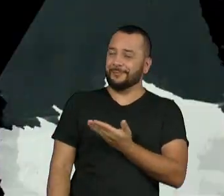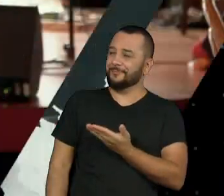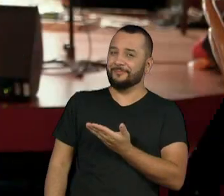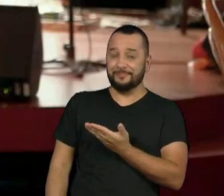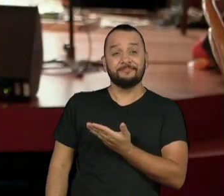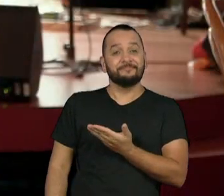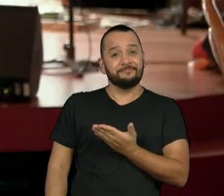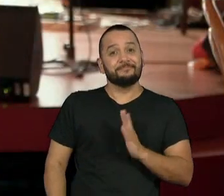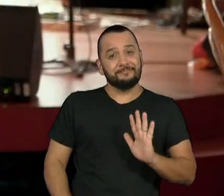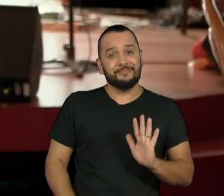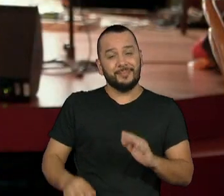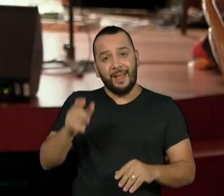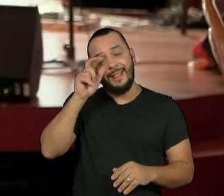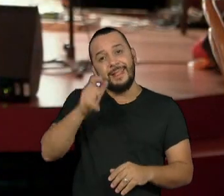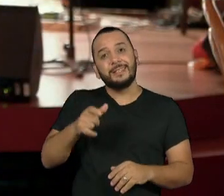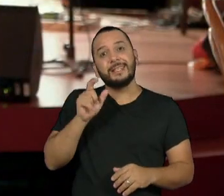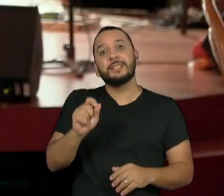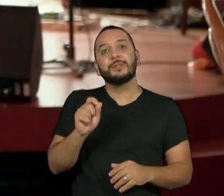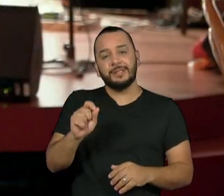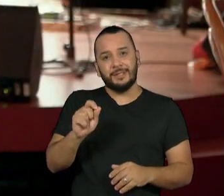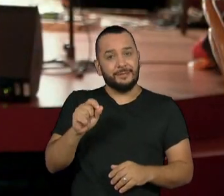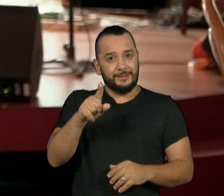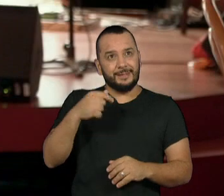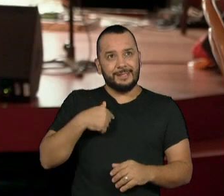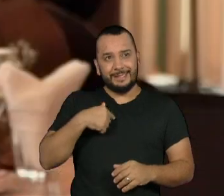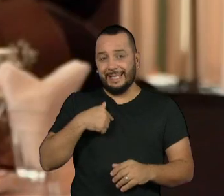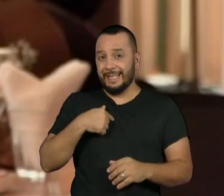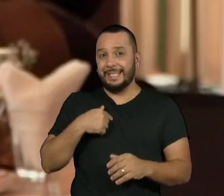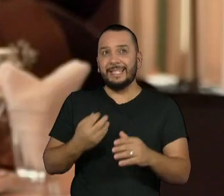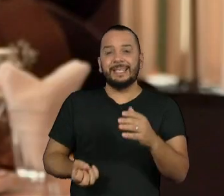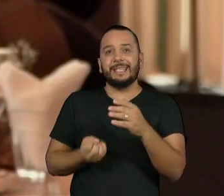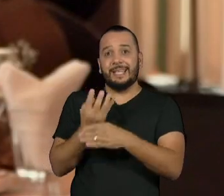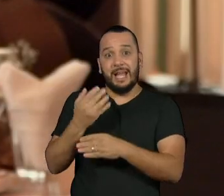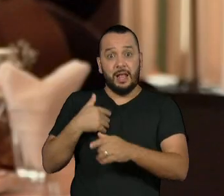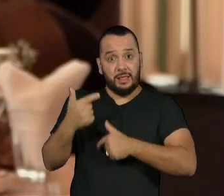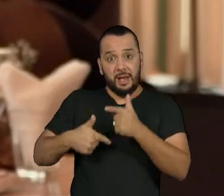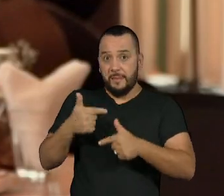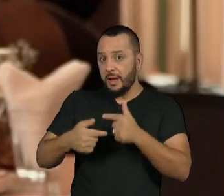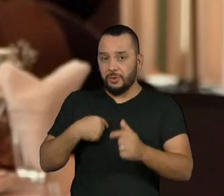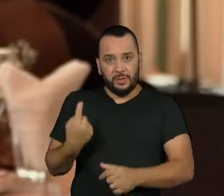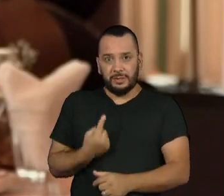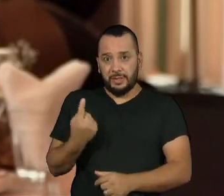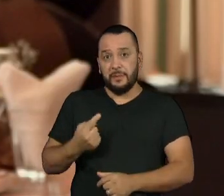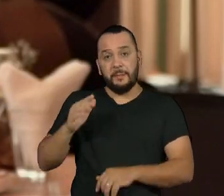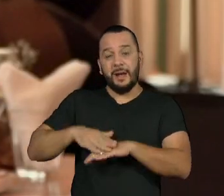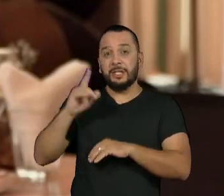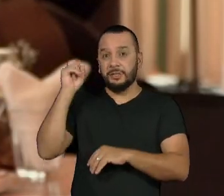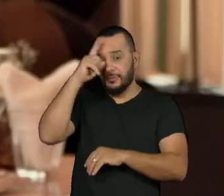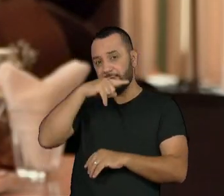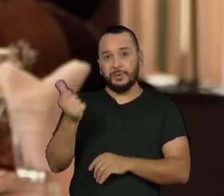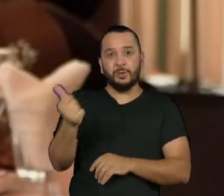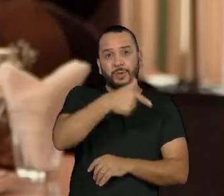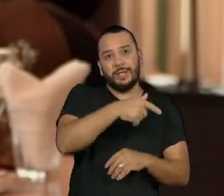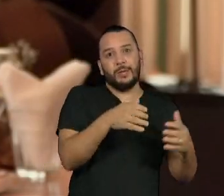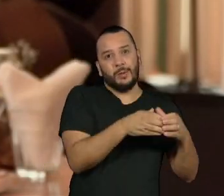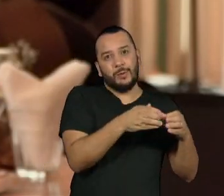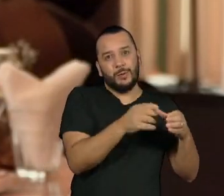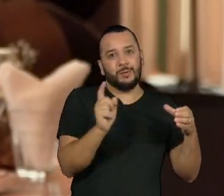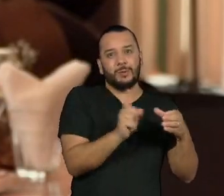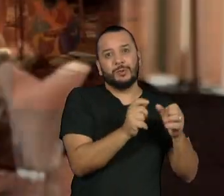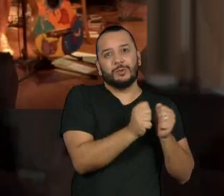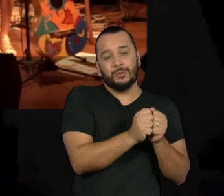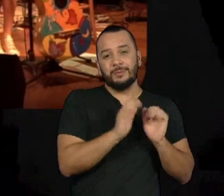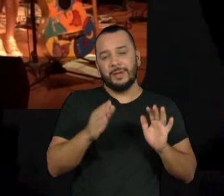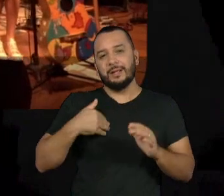É muito interessante você construir uma carreira solo. Dá tanto trabalho quando tem uma banda. Só que é um outro sentido.